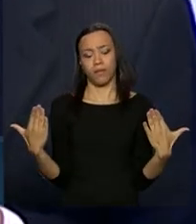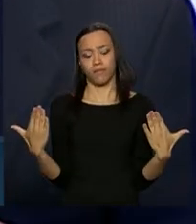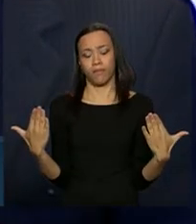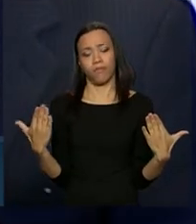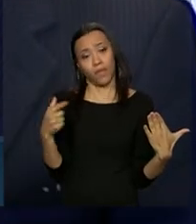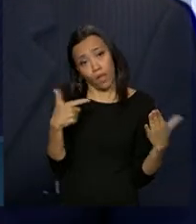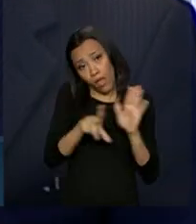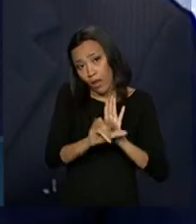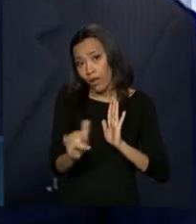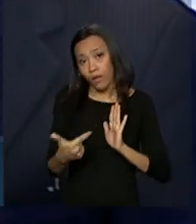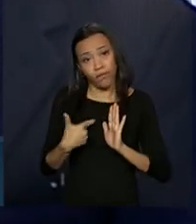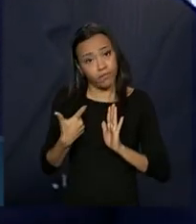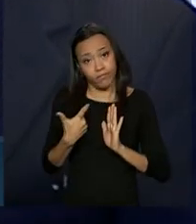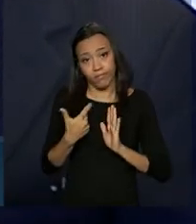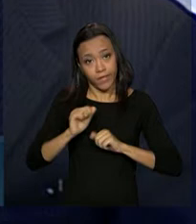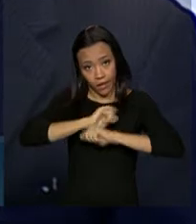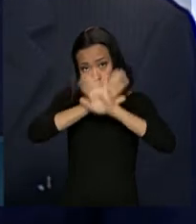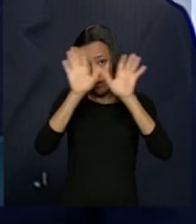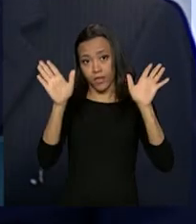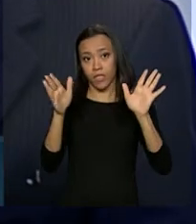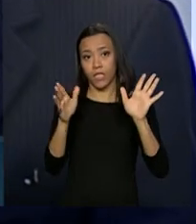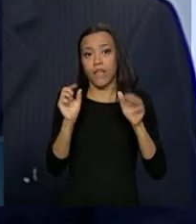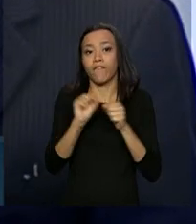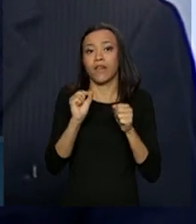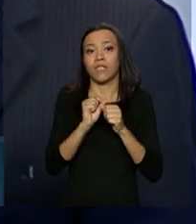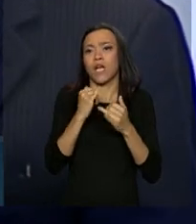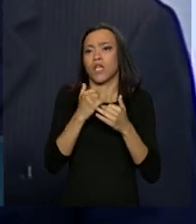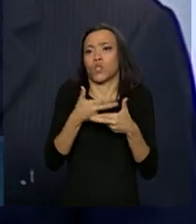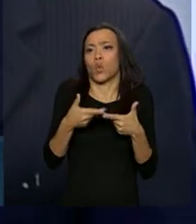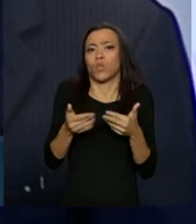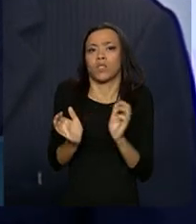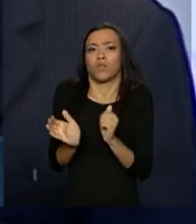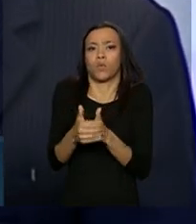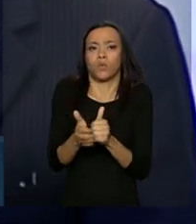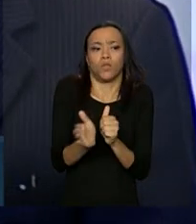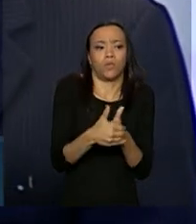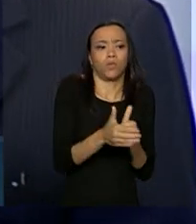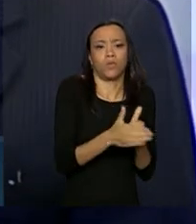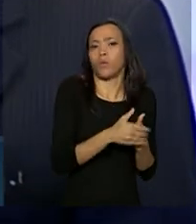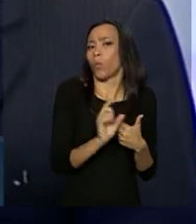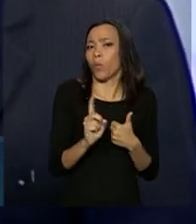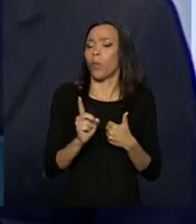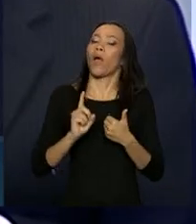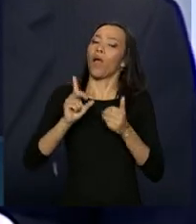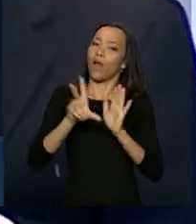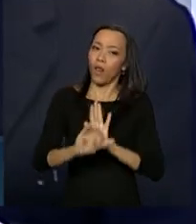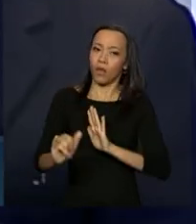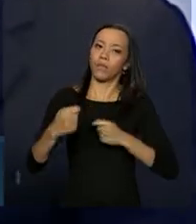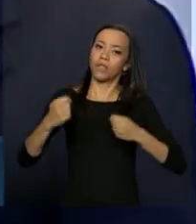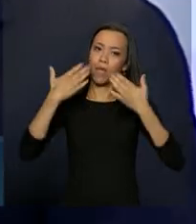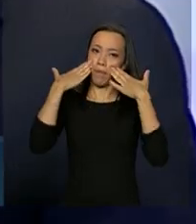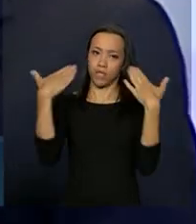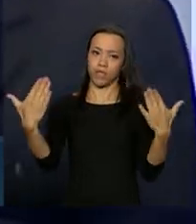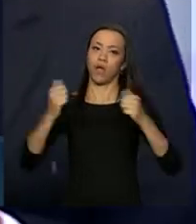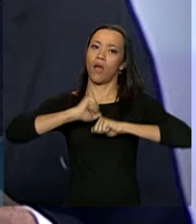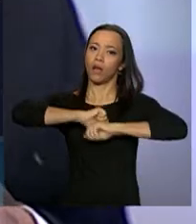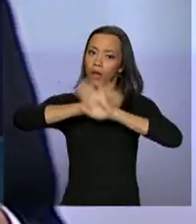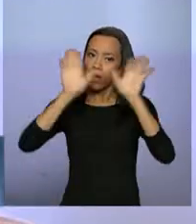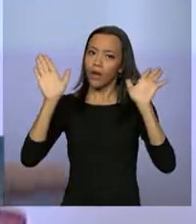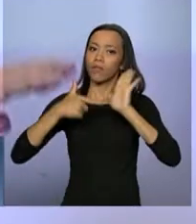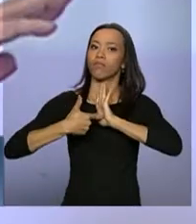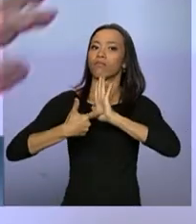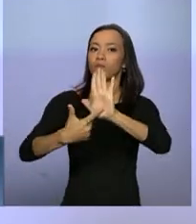é lei, a transparência no Brasil hoje, de ações e decisões tomadas dentro da lei em